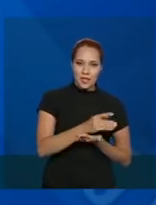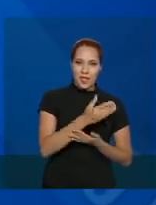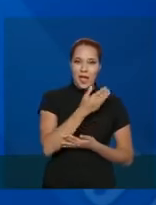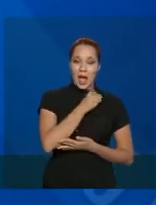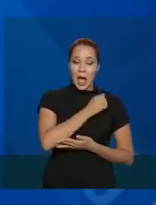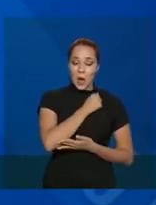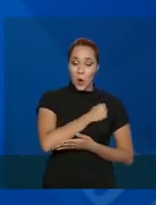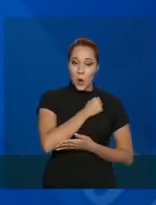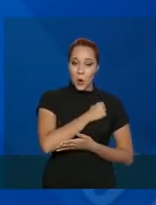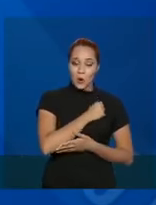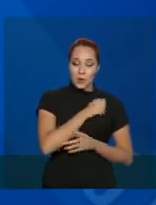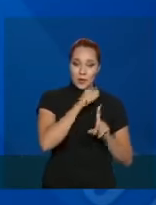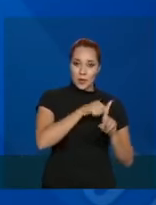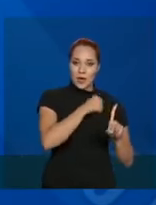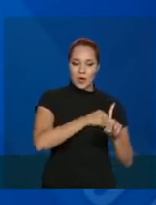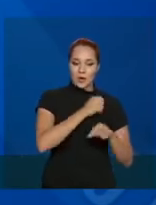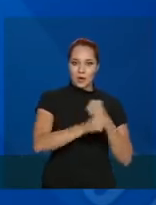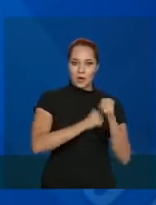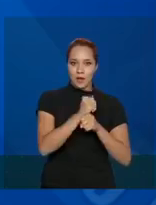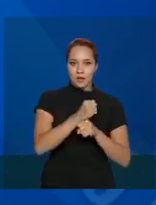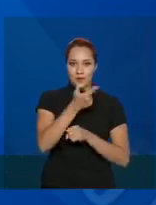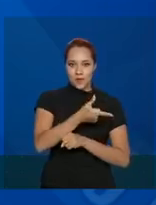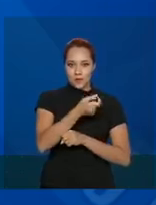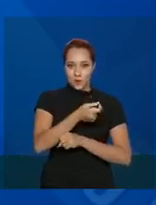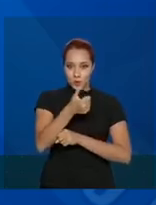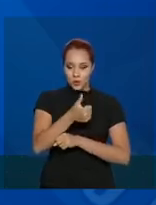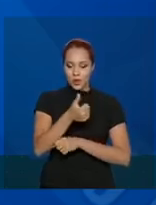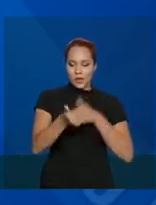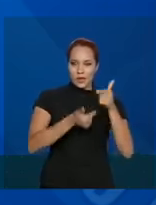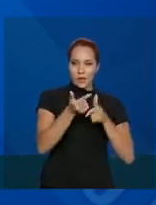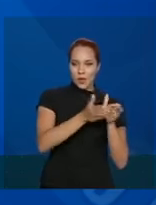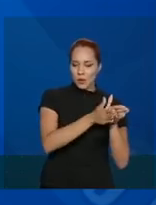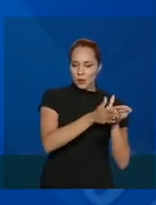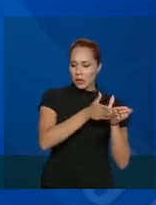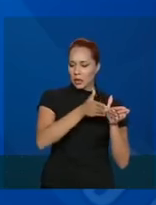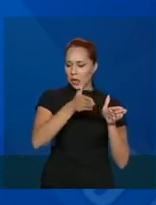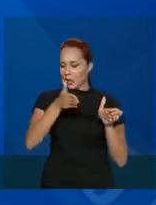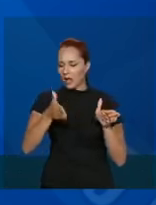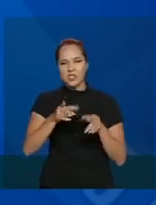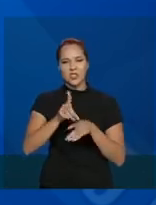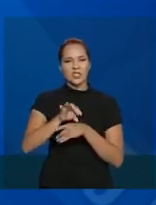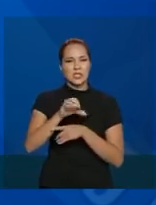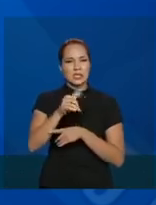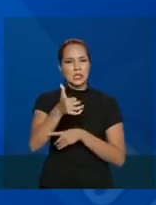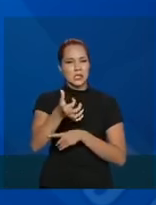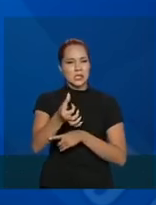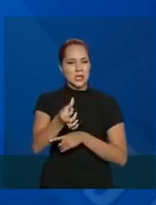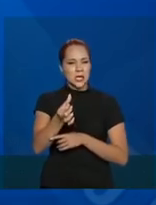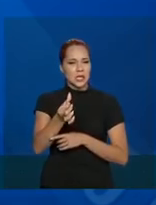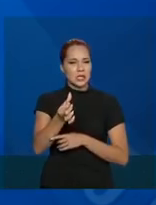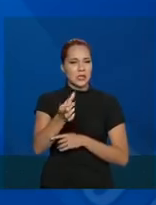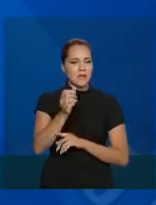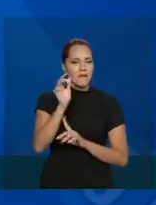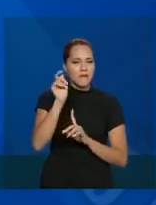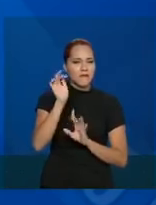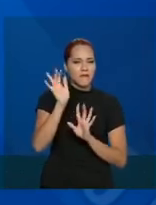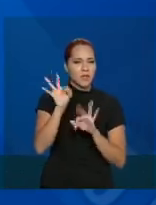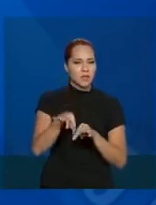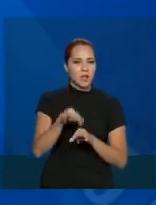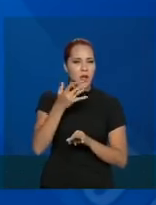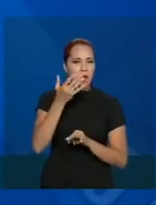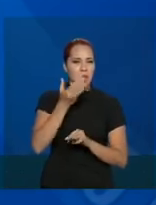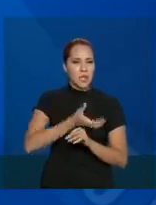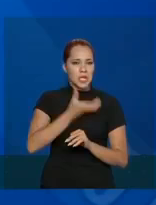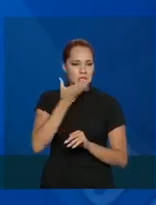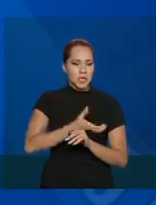2001 e trabalhei no Ministério até 16 de... final de dezembro de 2016